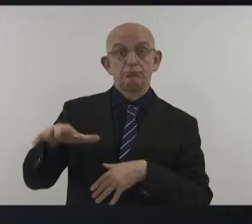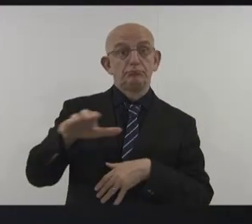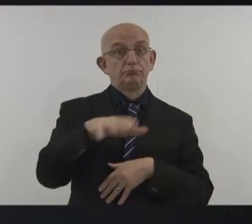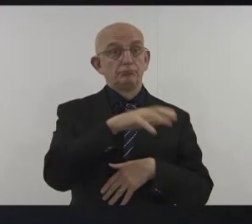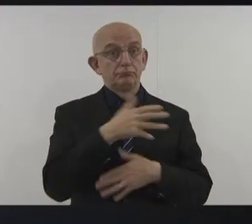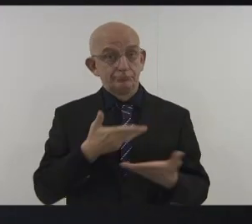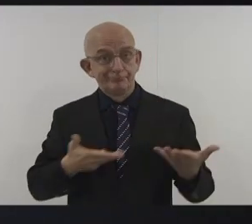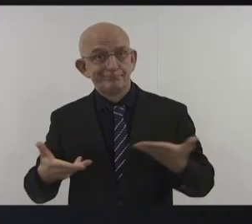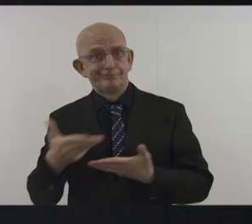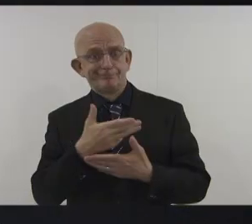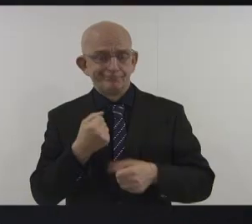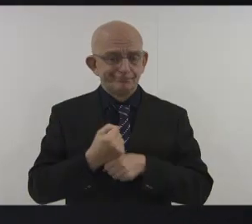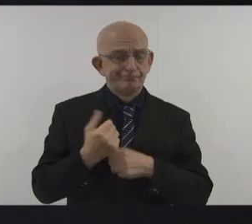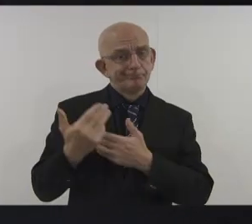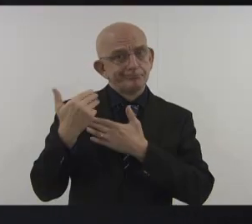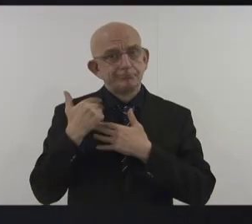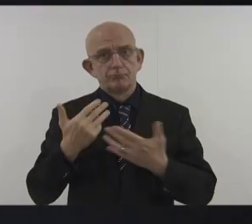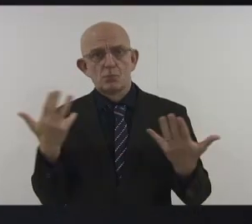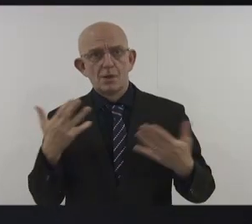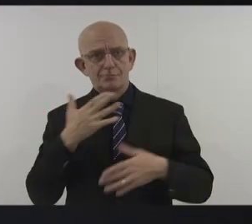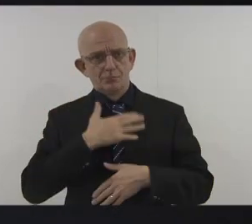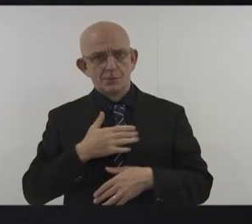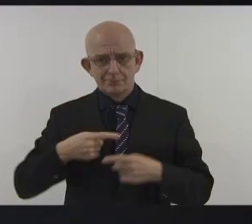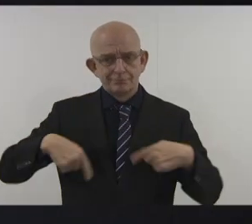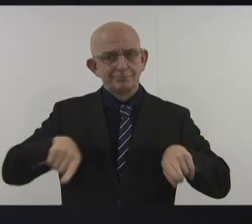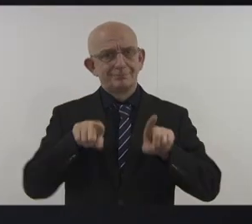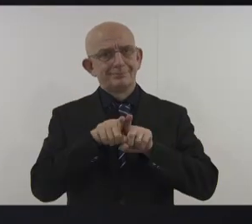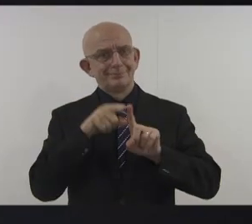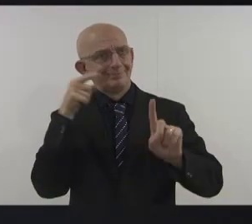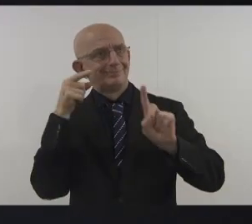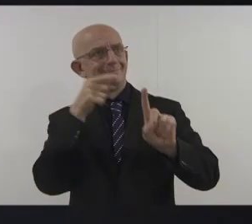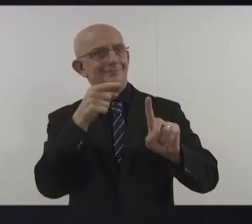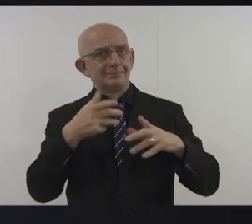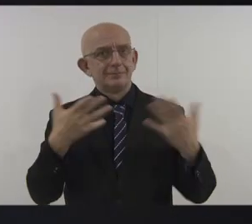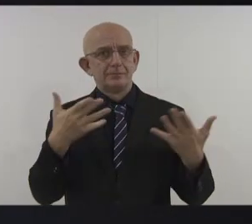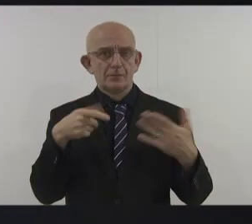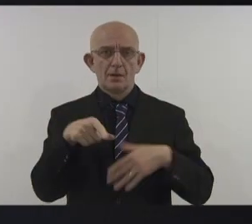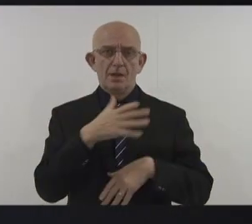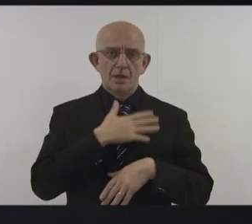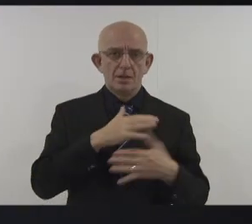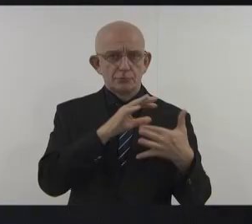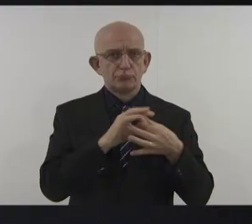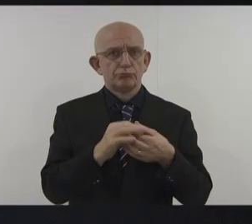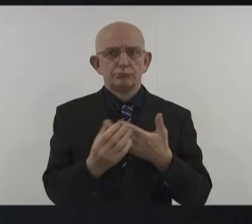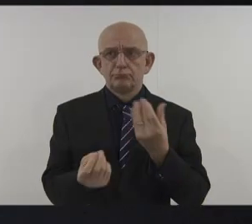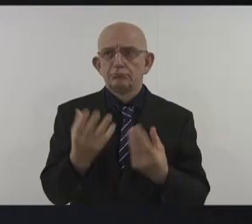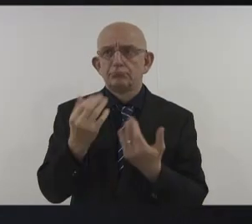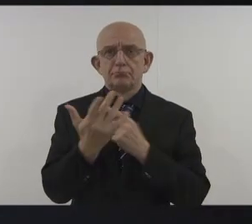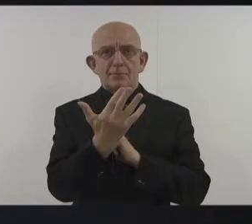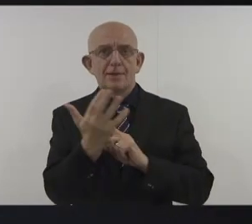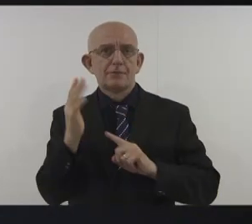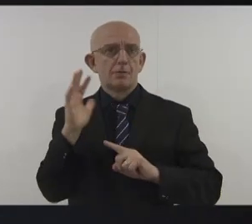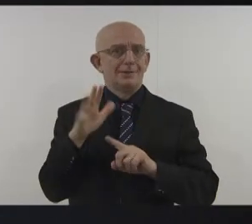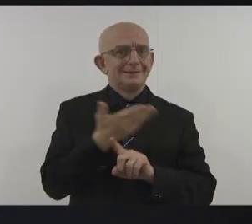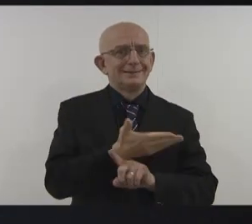estarmos à altura dos desafios. A Conferência de Baku aspira a definir o novo